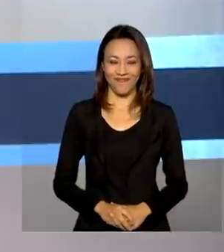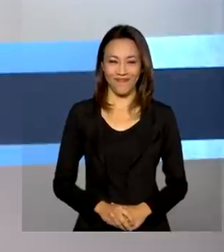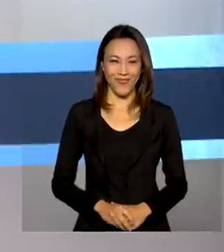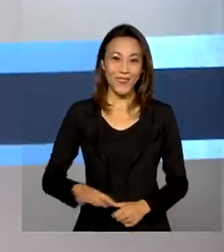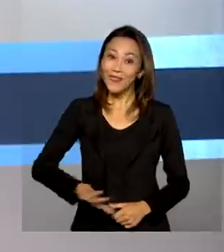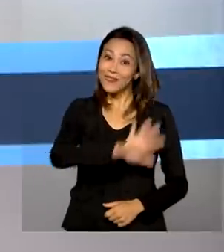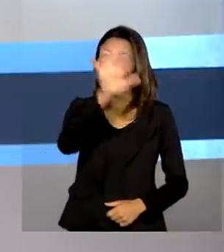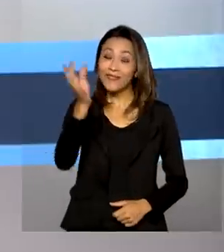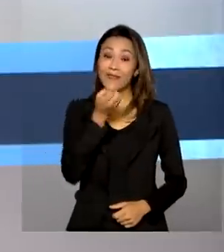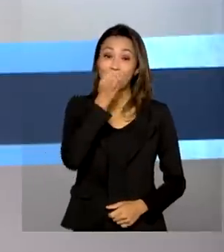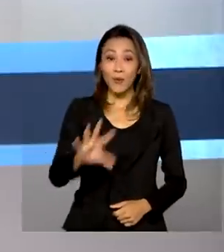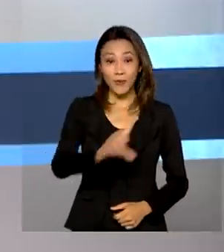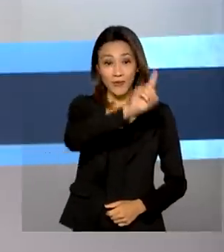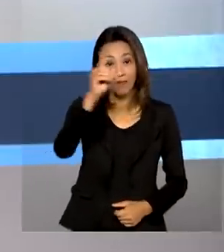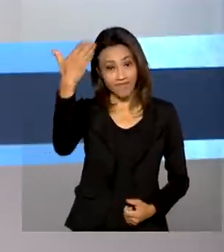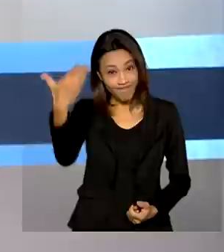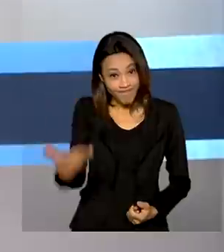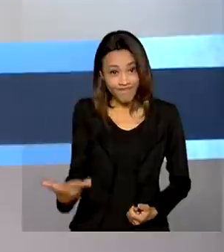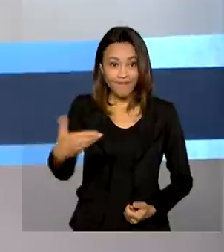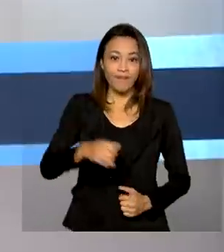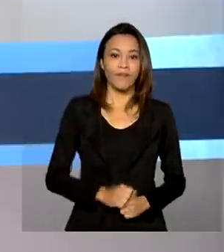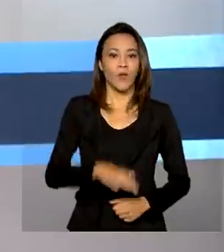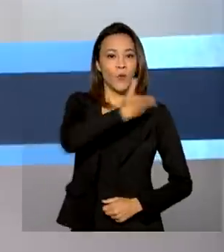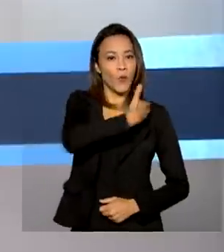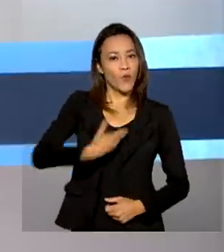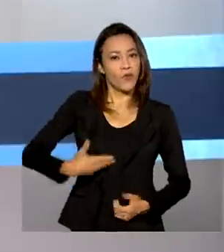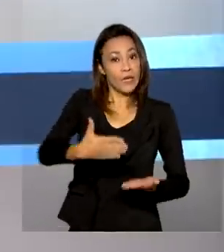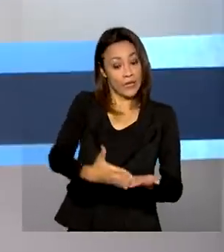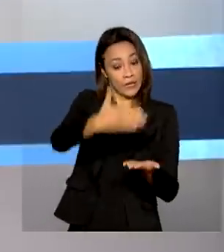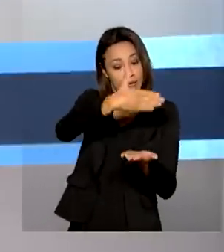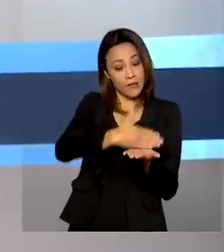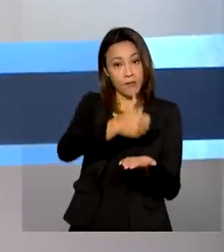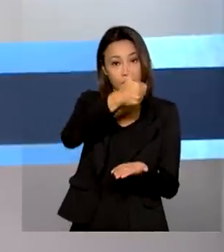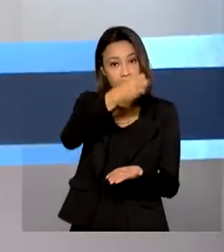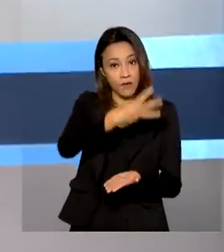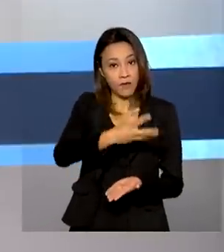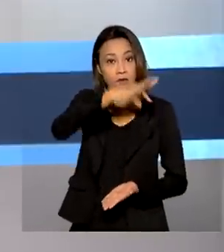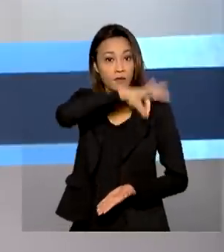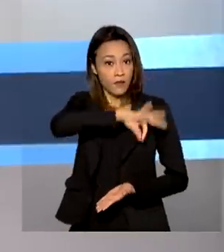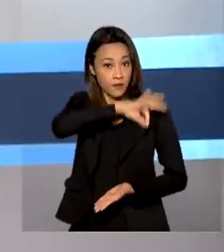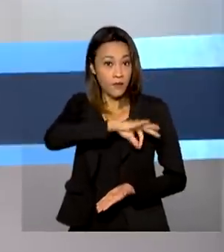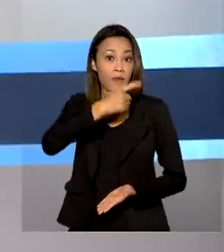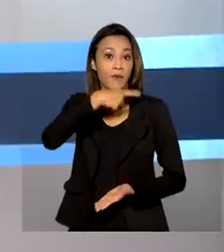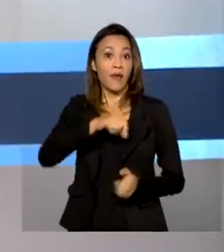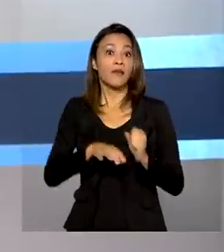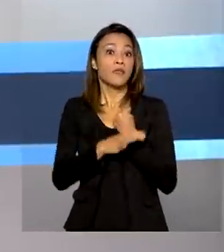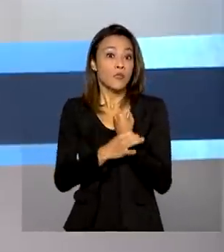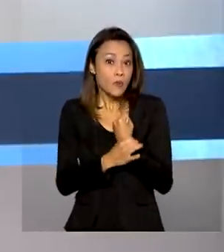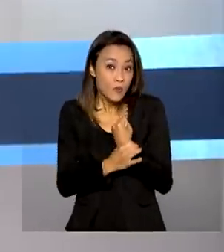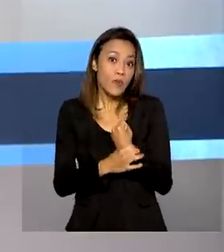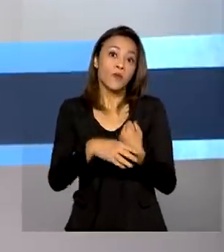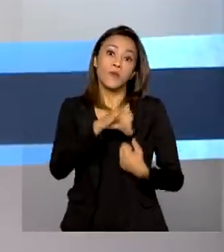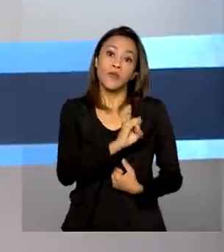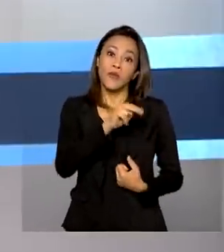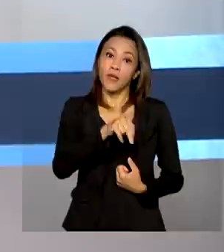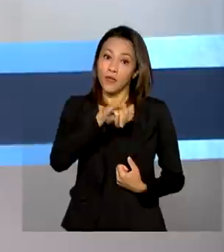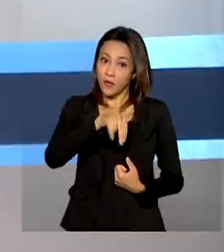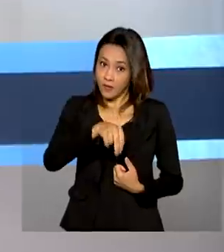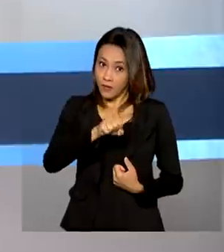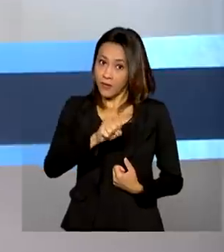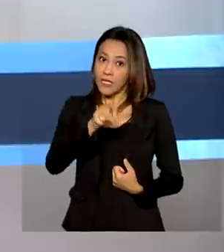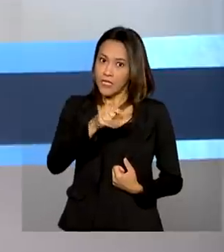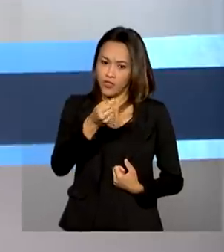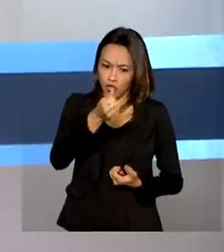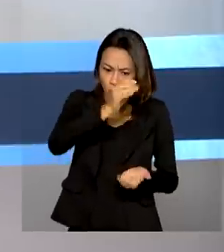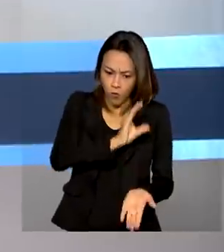Olá, muito bom dia pra você. Governo antecipa 13º Assegurados da Previdência Social, uma injeção de quase